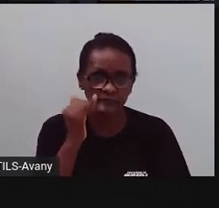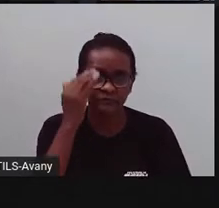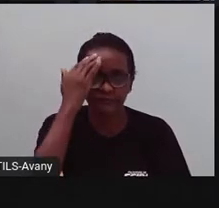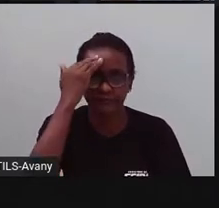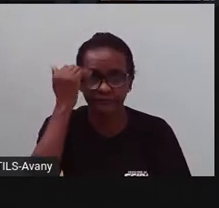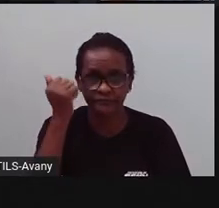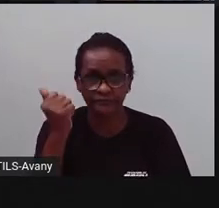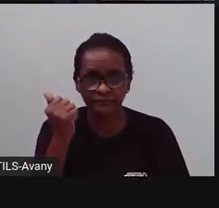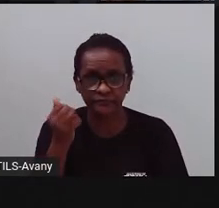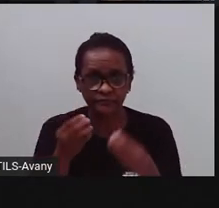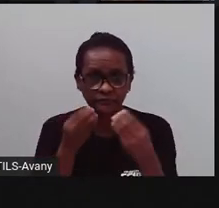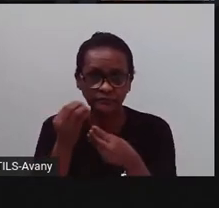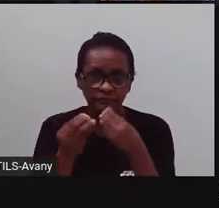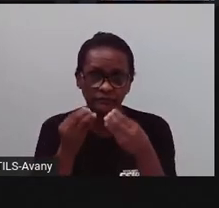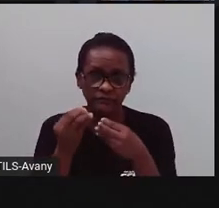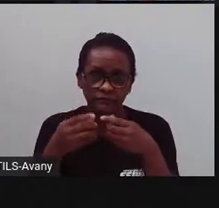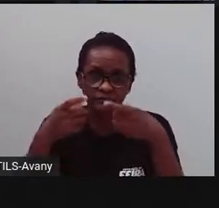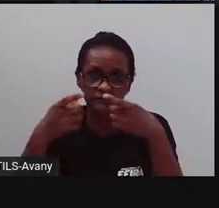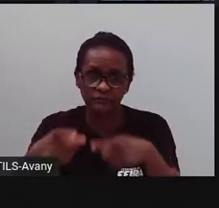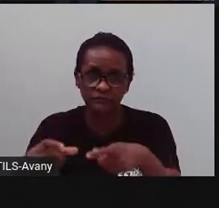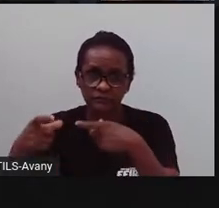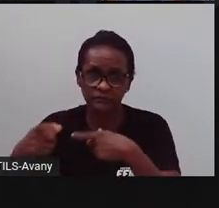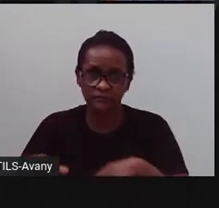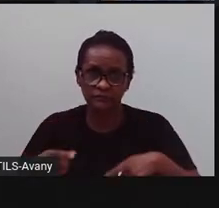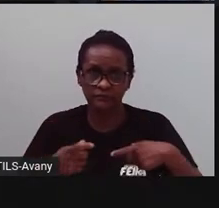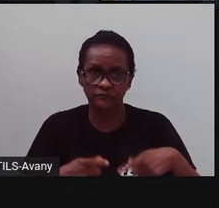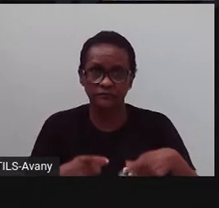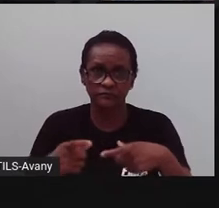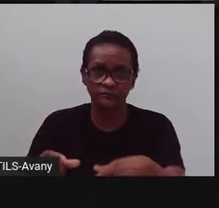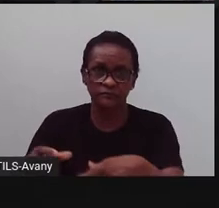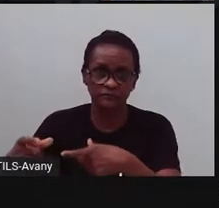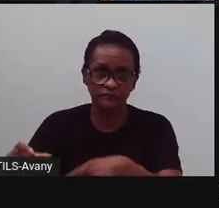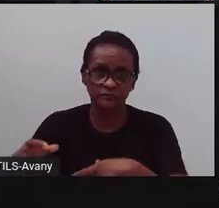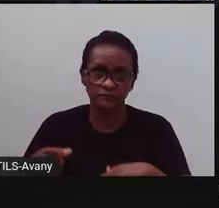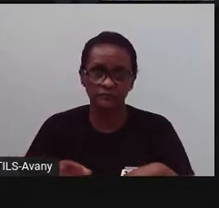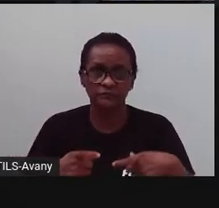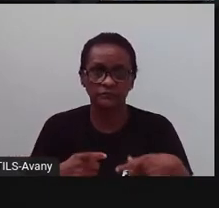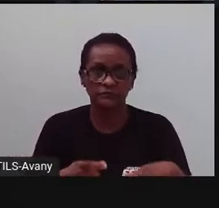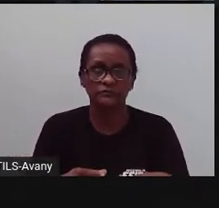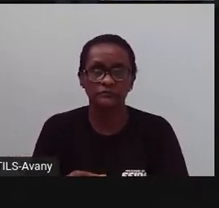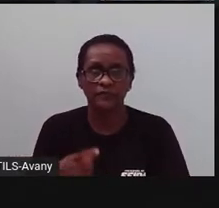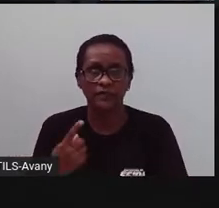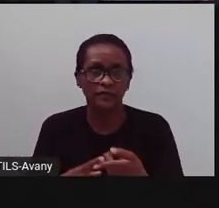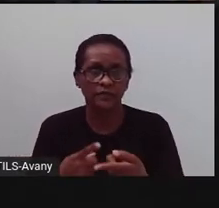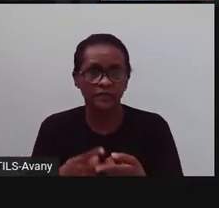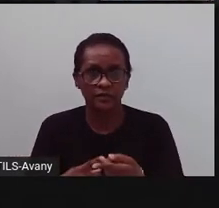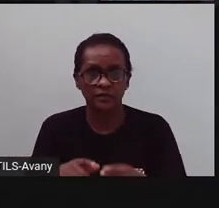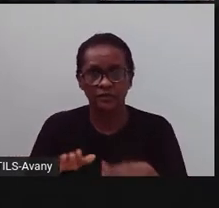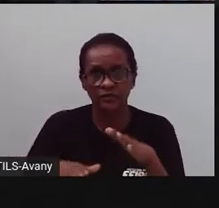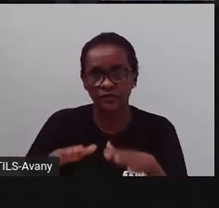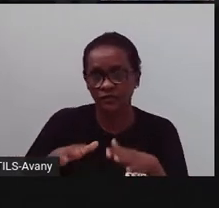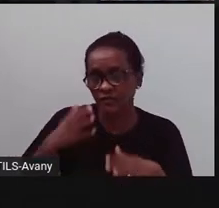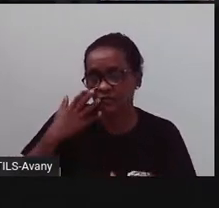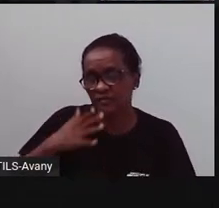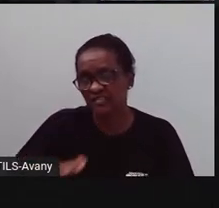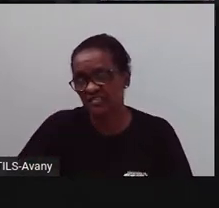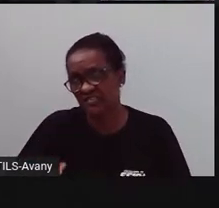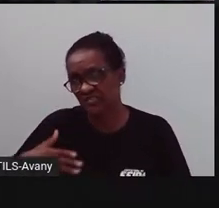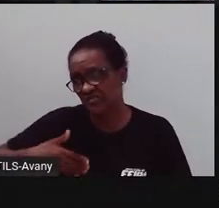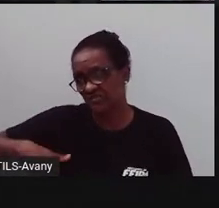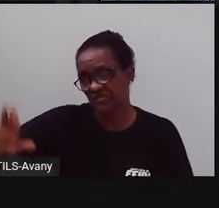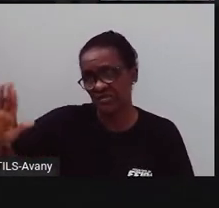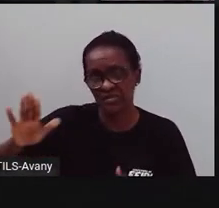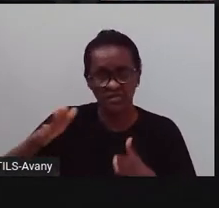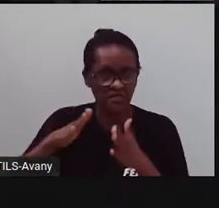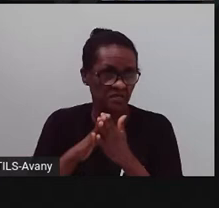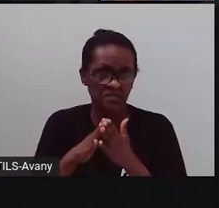os locais, né? Que existem na cidade de vocês, porque tem crianças que não saem muito de casa, né? Que